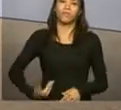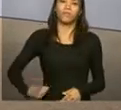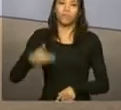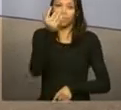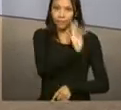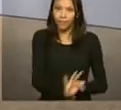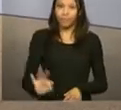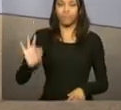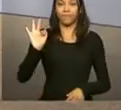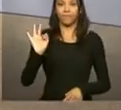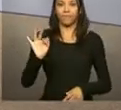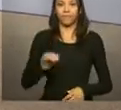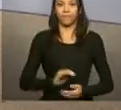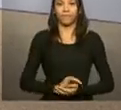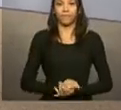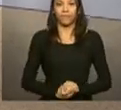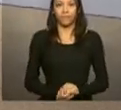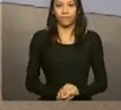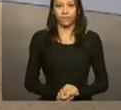a TV do Governo Federal.